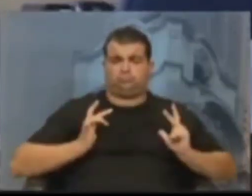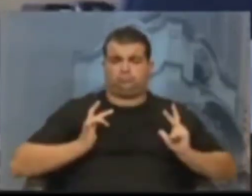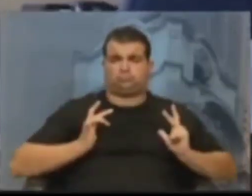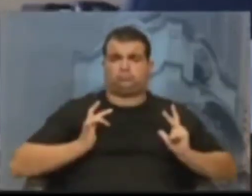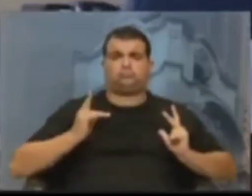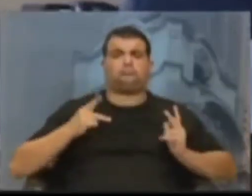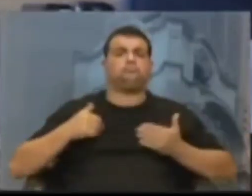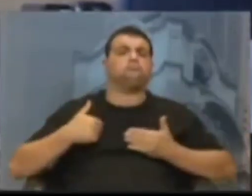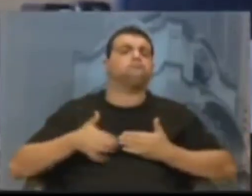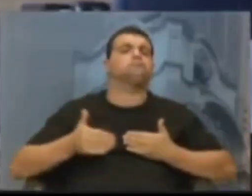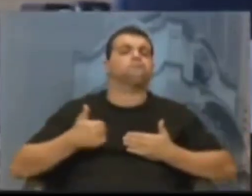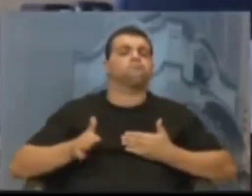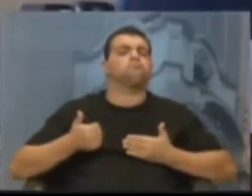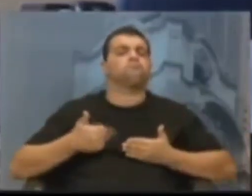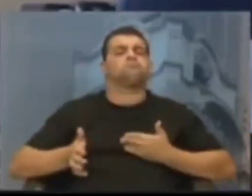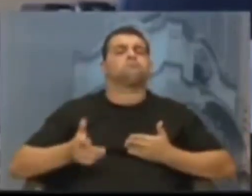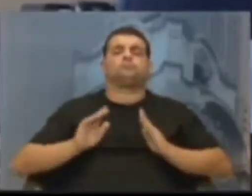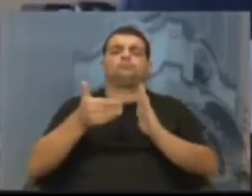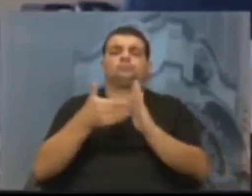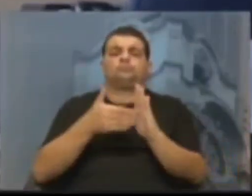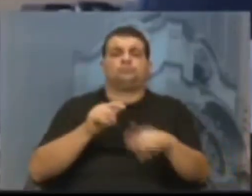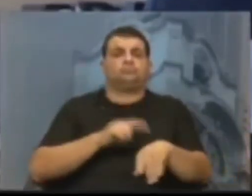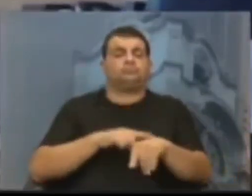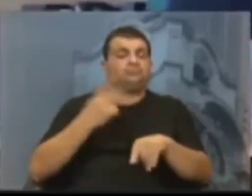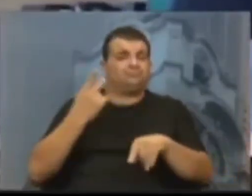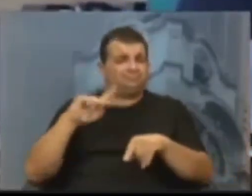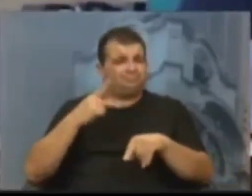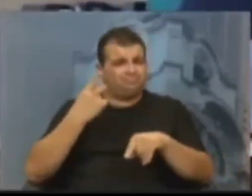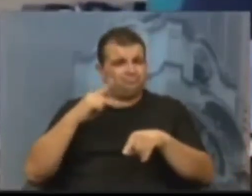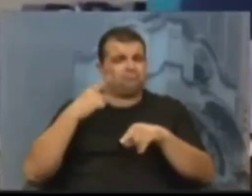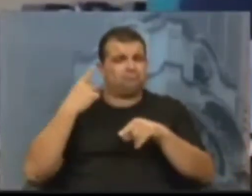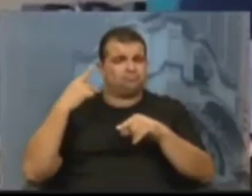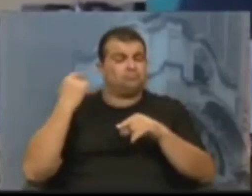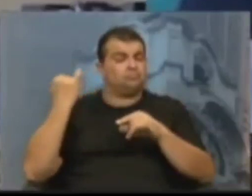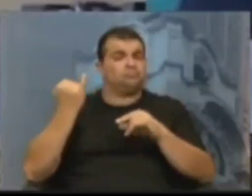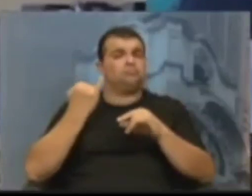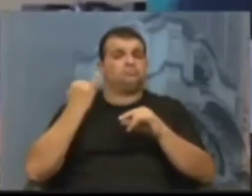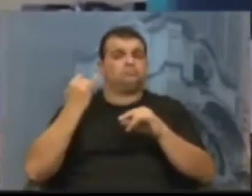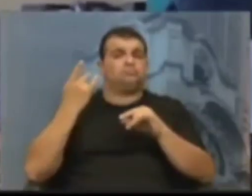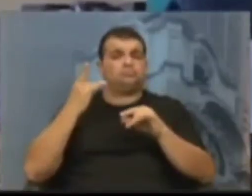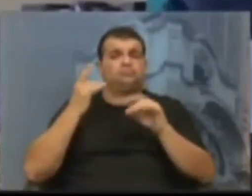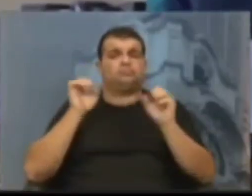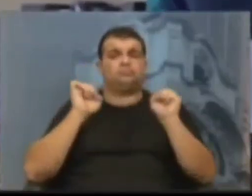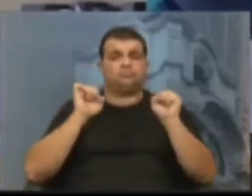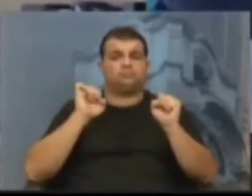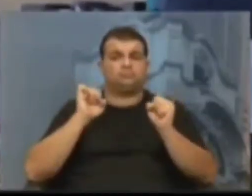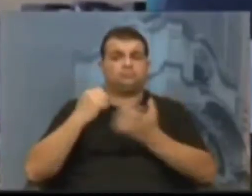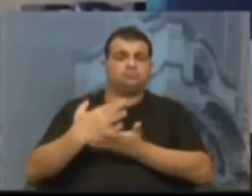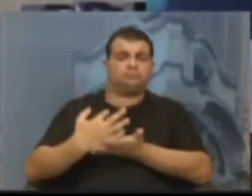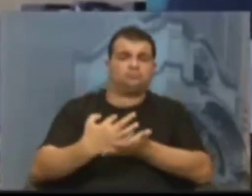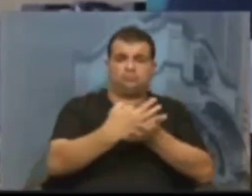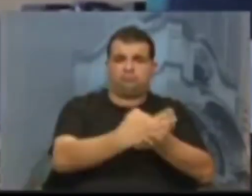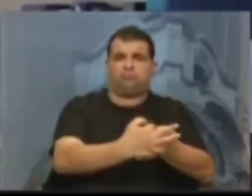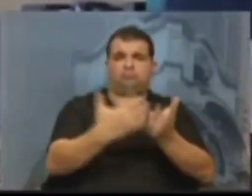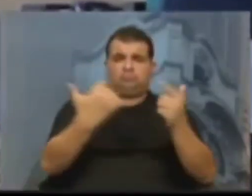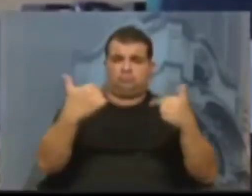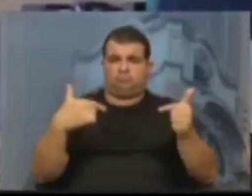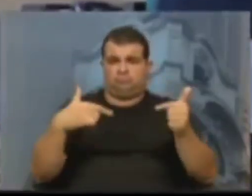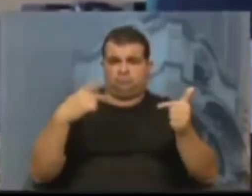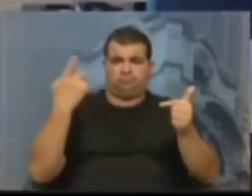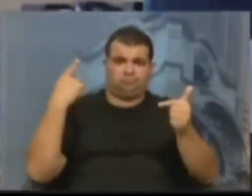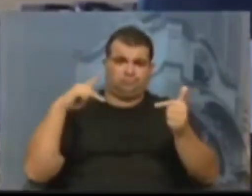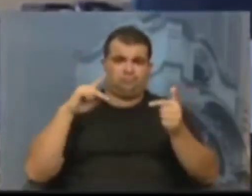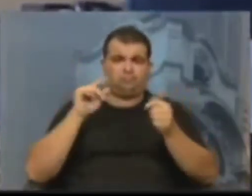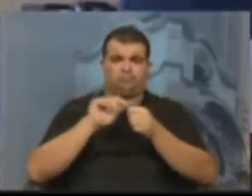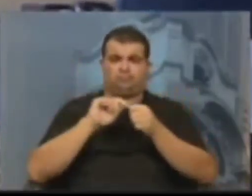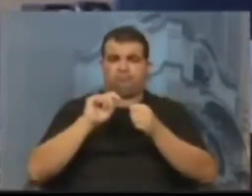vai perdendo paulatinamente toda a sua relevância e toda a sua possibilidade de prestar o serviço ao qual ela